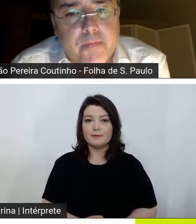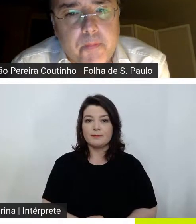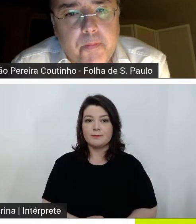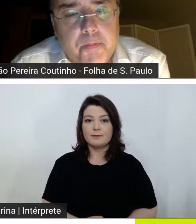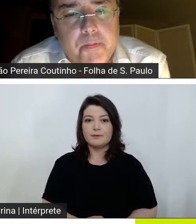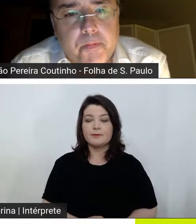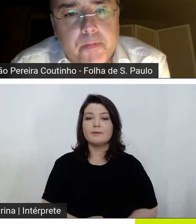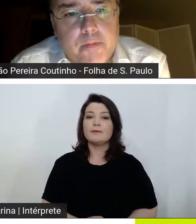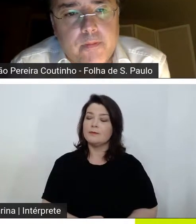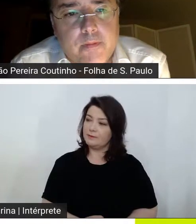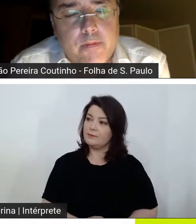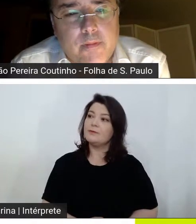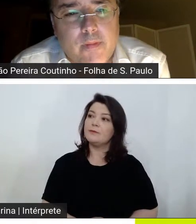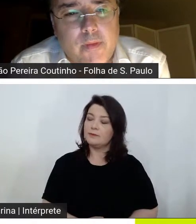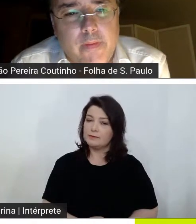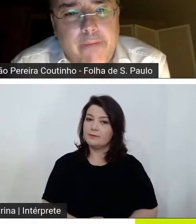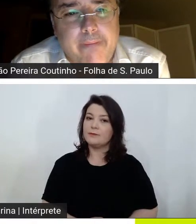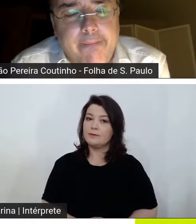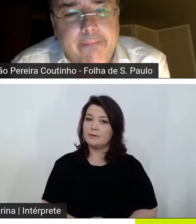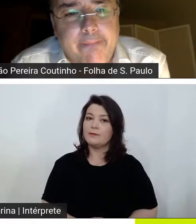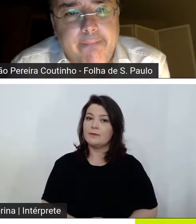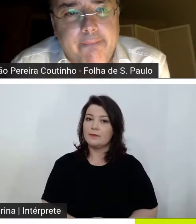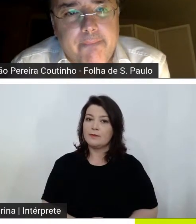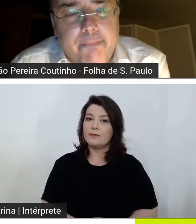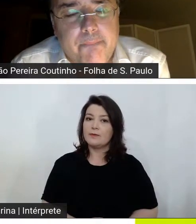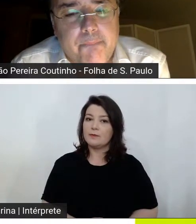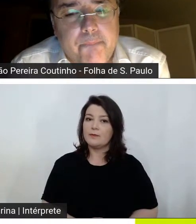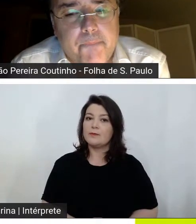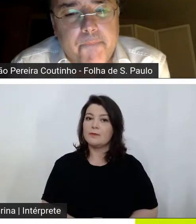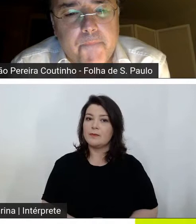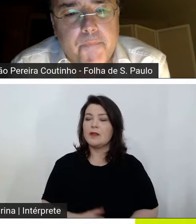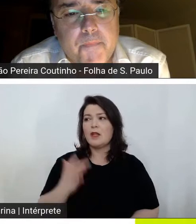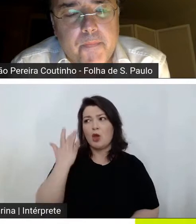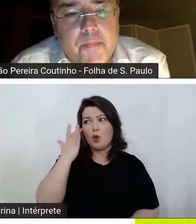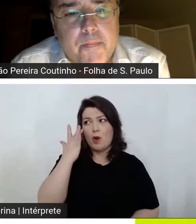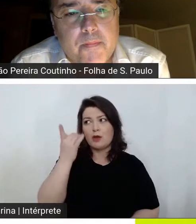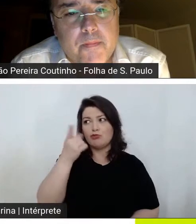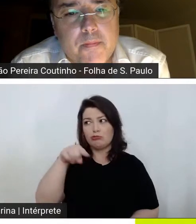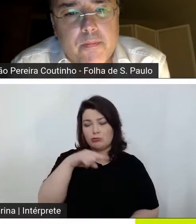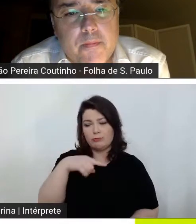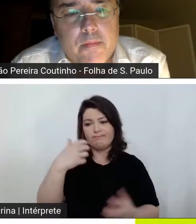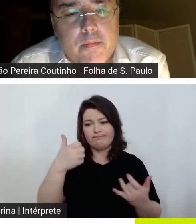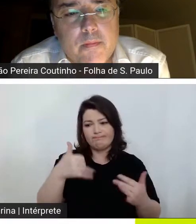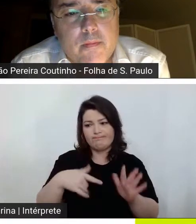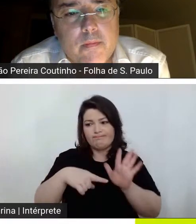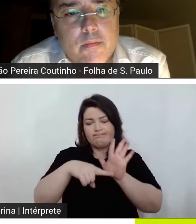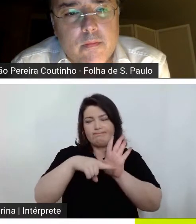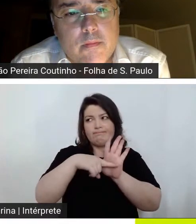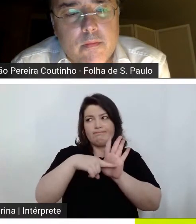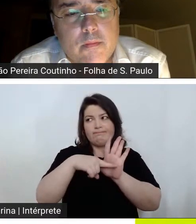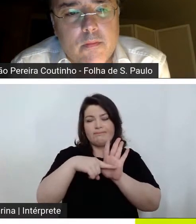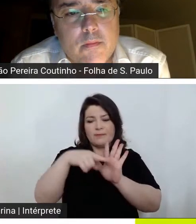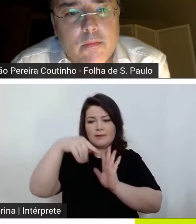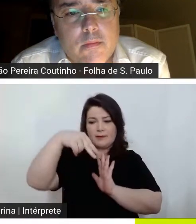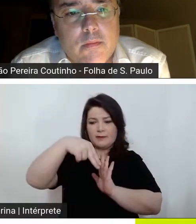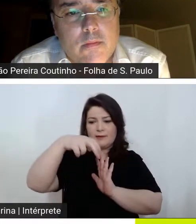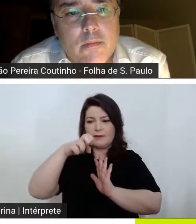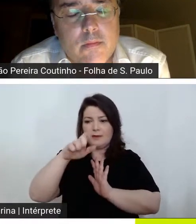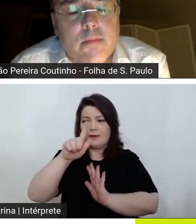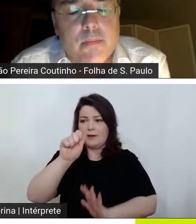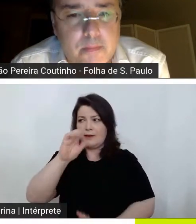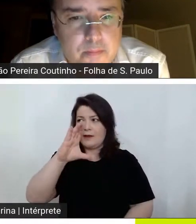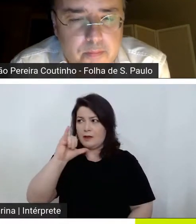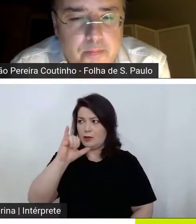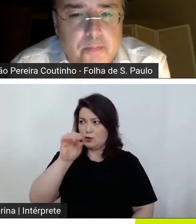eu acho que a gente também fala negacionistas a gente coloca várias formas diferentes